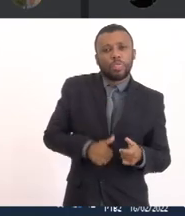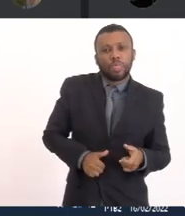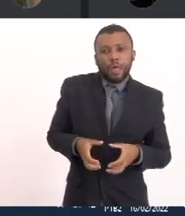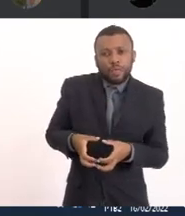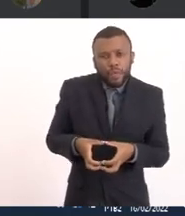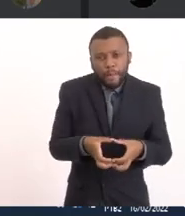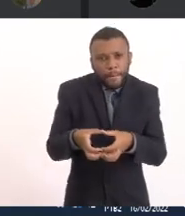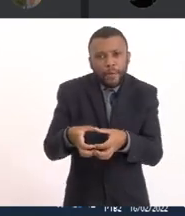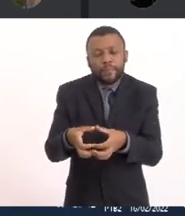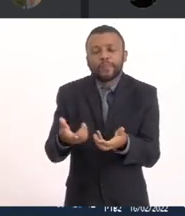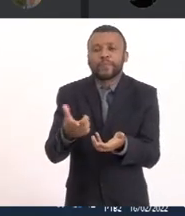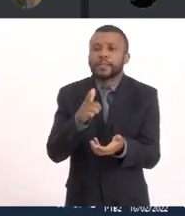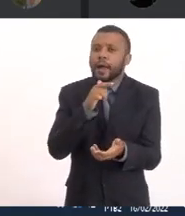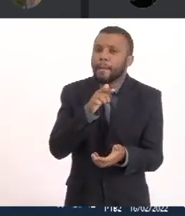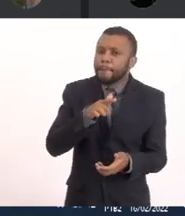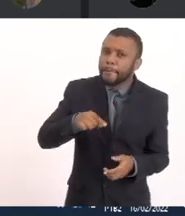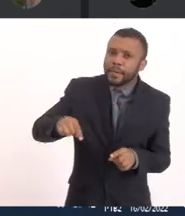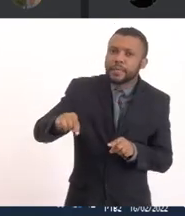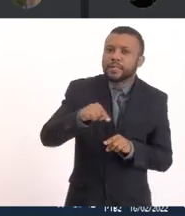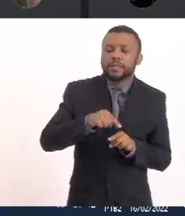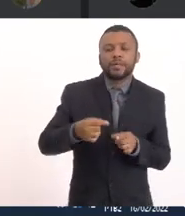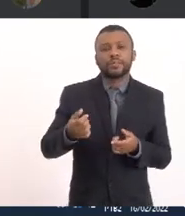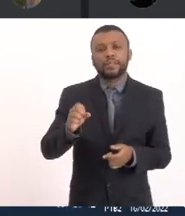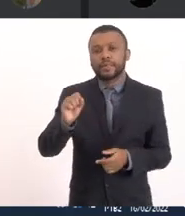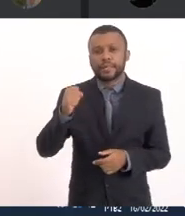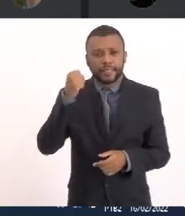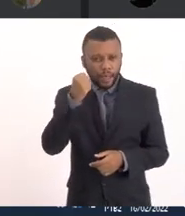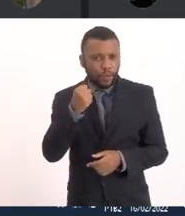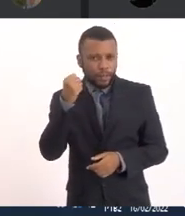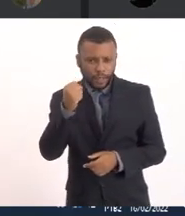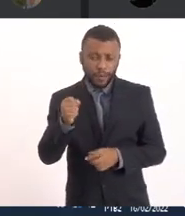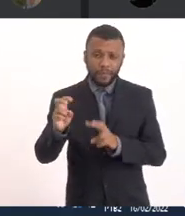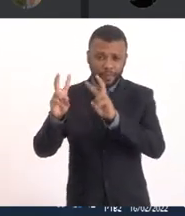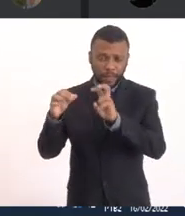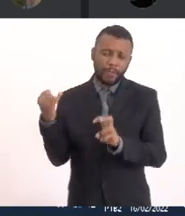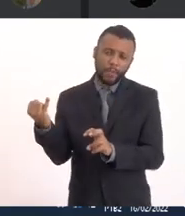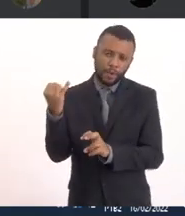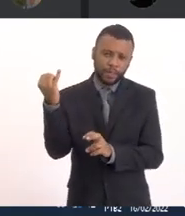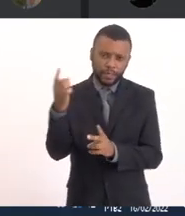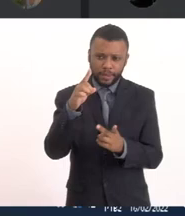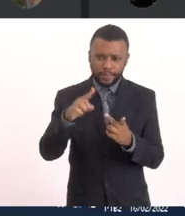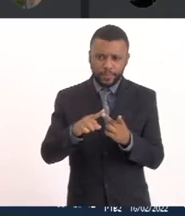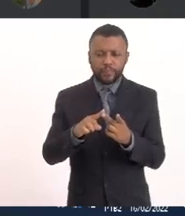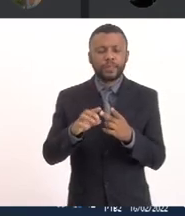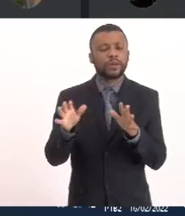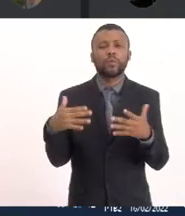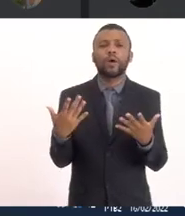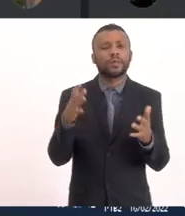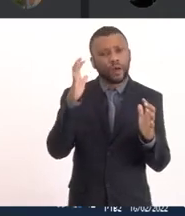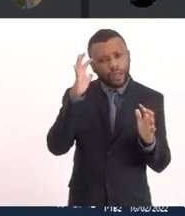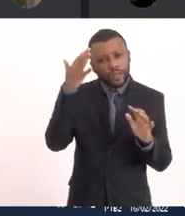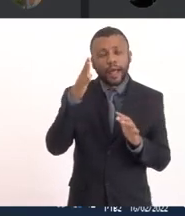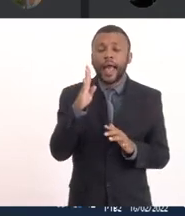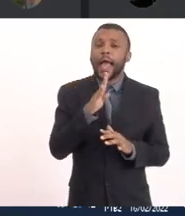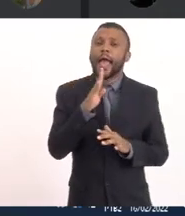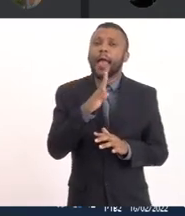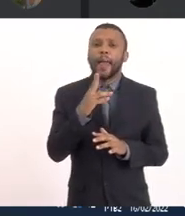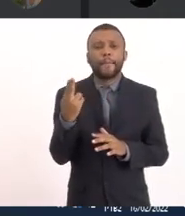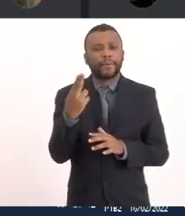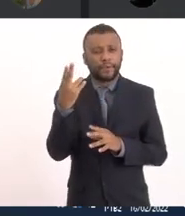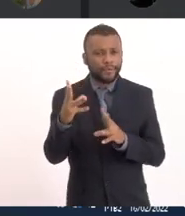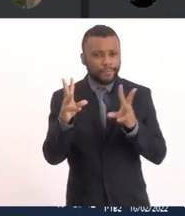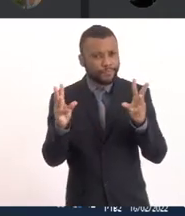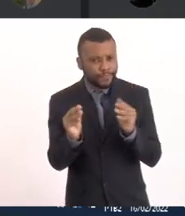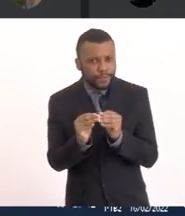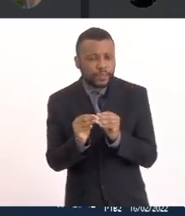esgoto Na bacia De Içaquarema Esse é um assunto importante Fora isso Quais são as soluções Então emergenciais Para concluir